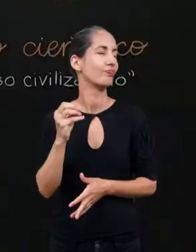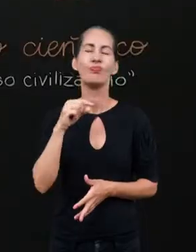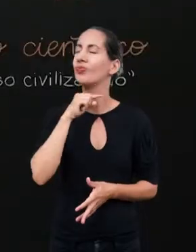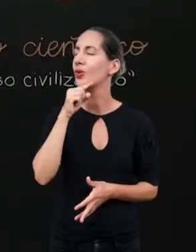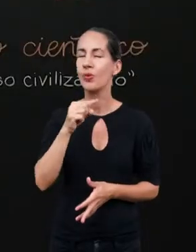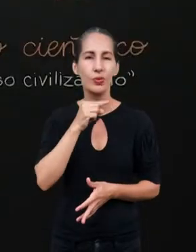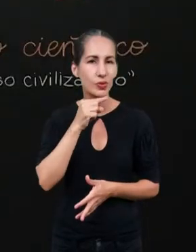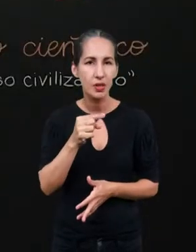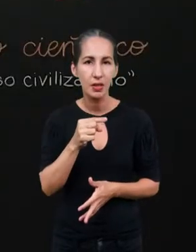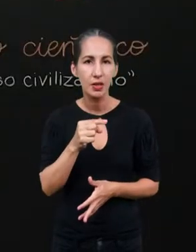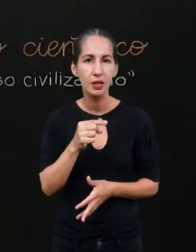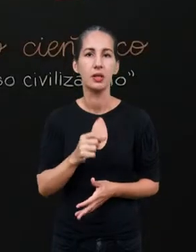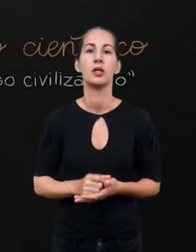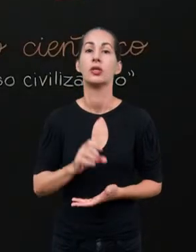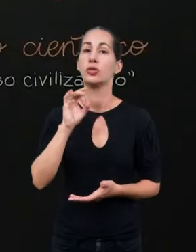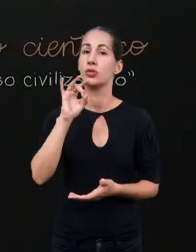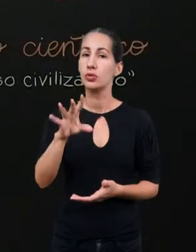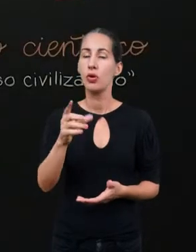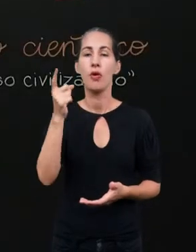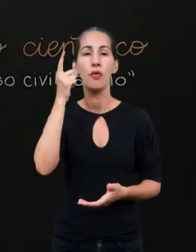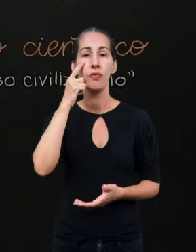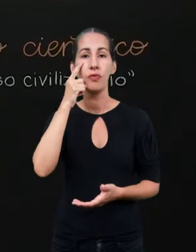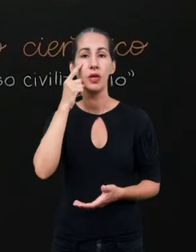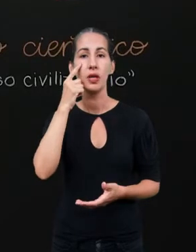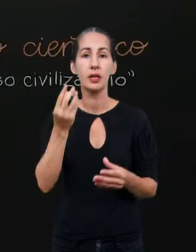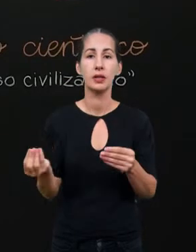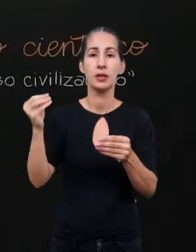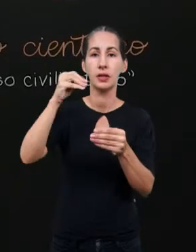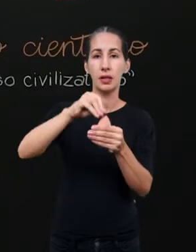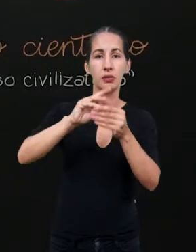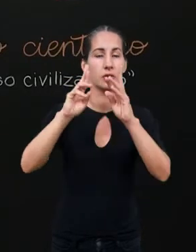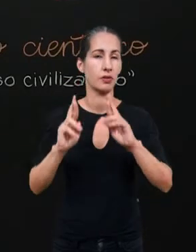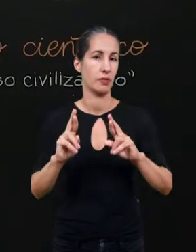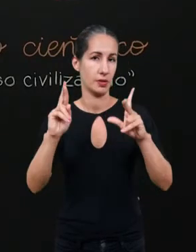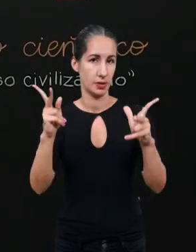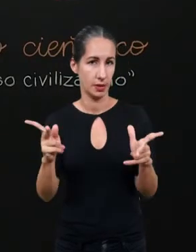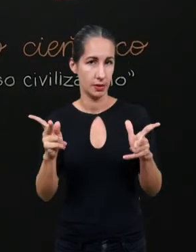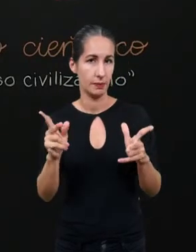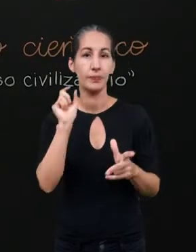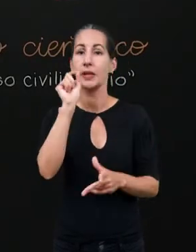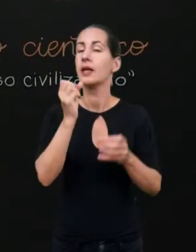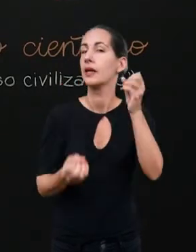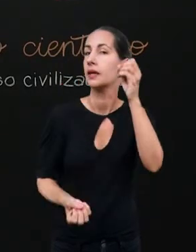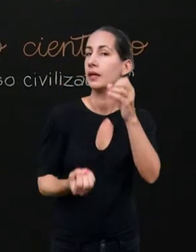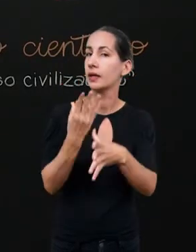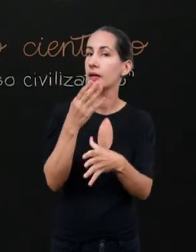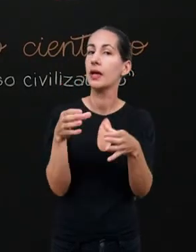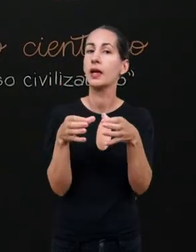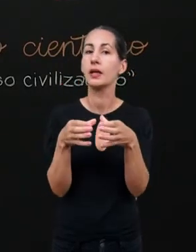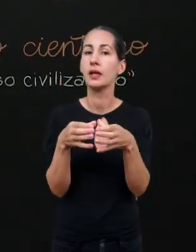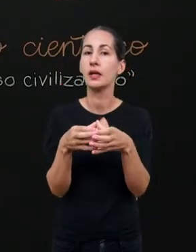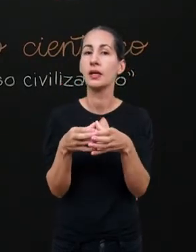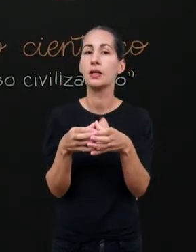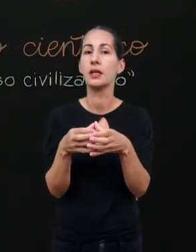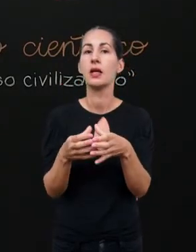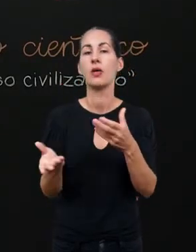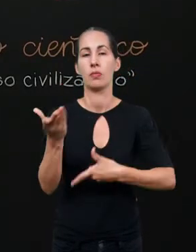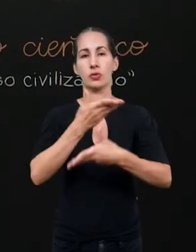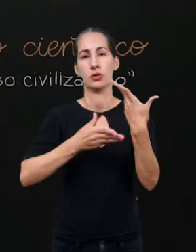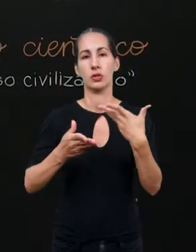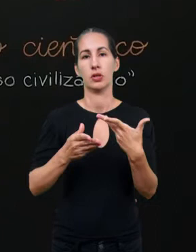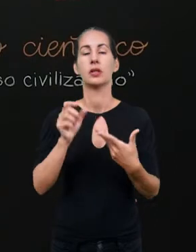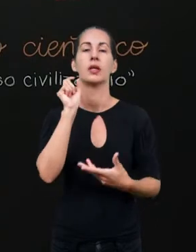forma. Eles se concebem e se enxergam dentro da sua diversidade. Quem cria esta categoria homogenizante